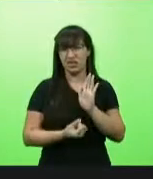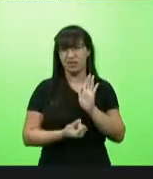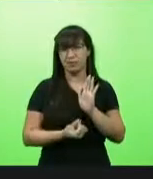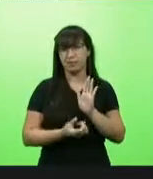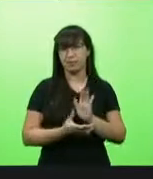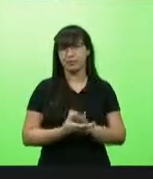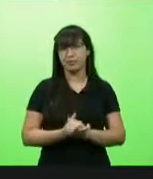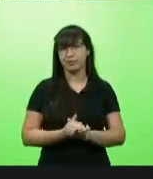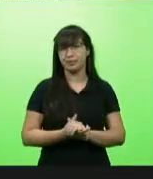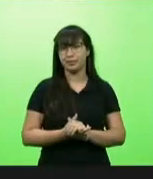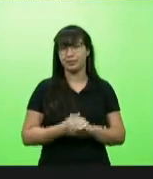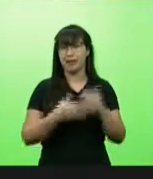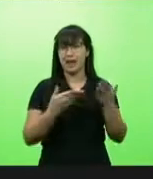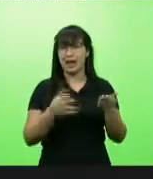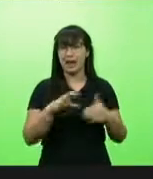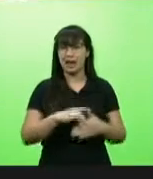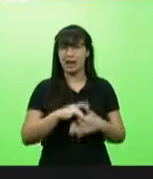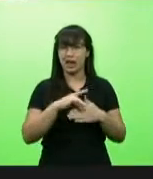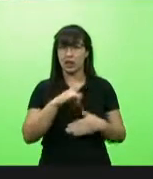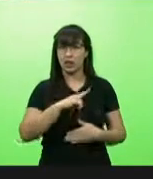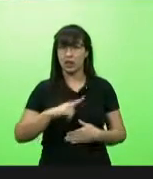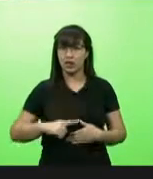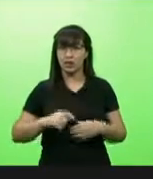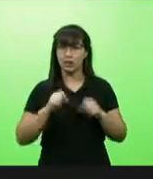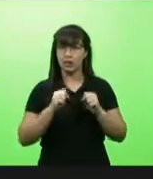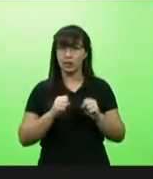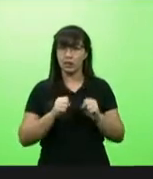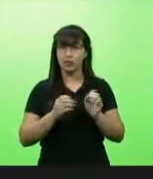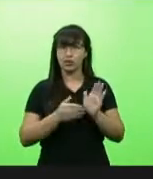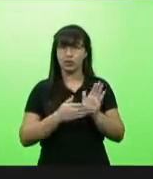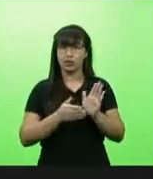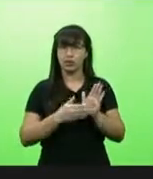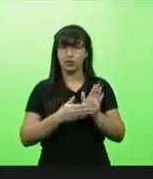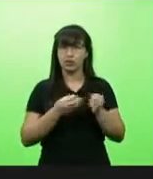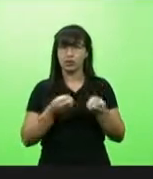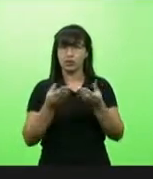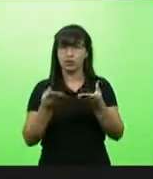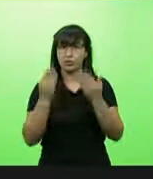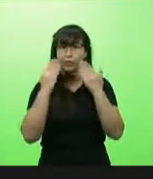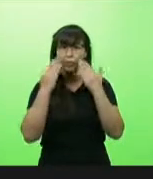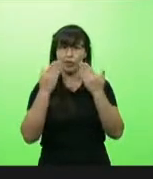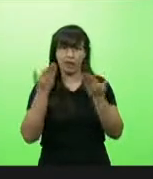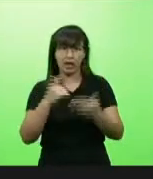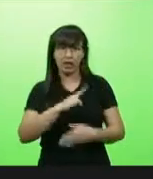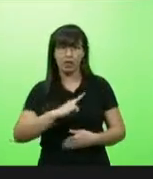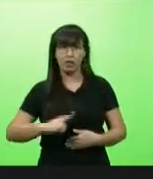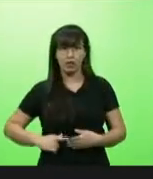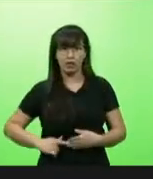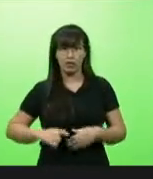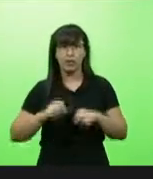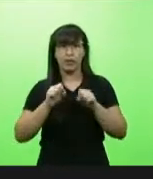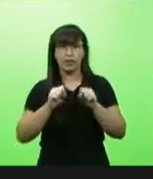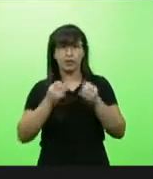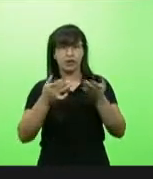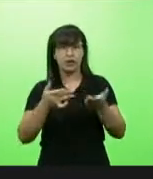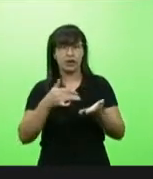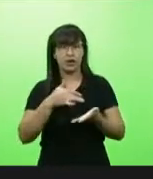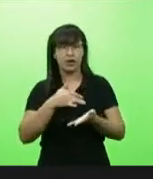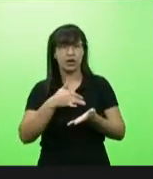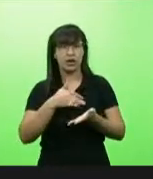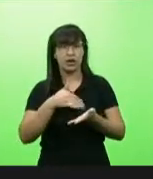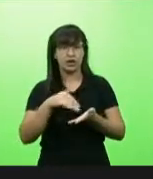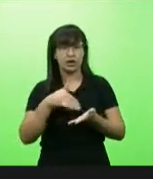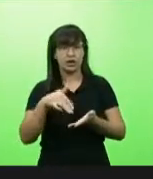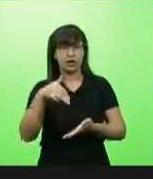Então, que o líder do governo leve essa proposta ao governo, que dê uma atenção bastante especial ao nosso secretário André Mota, que